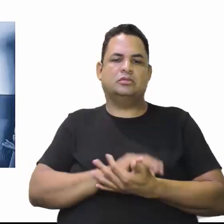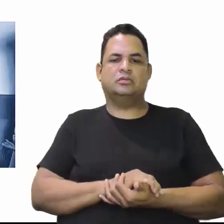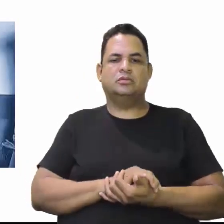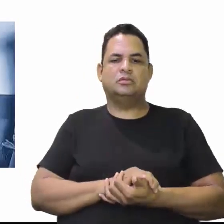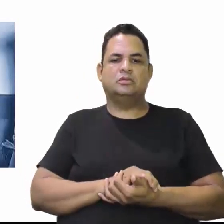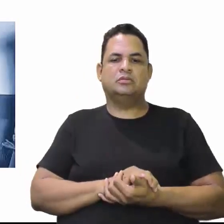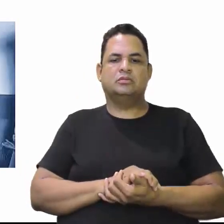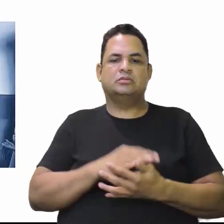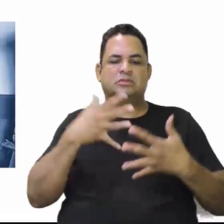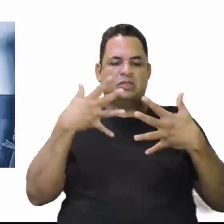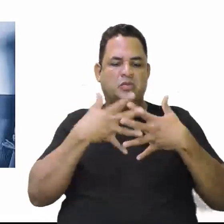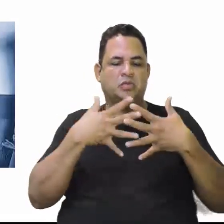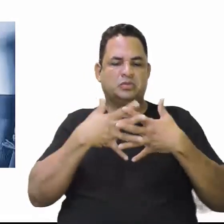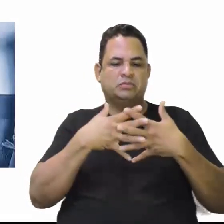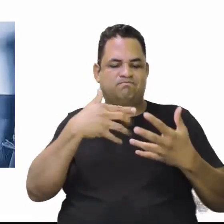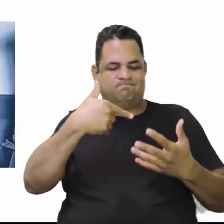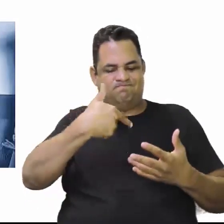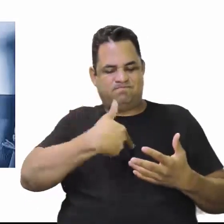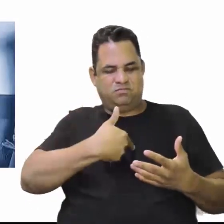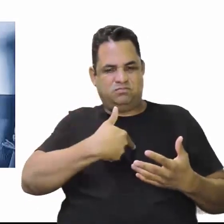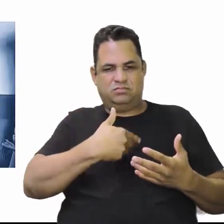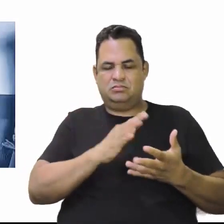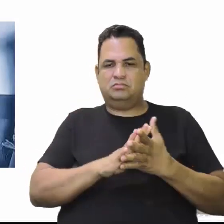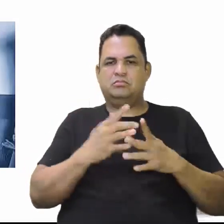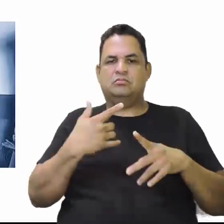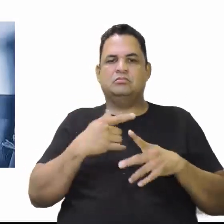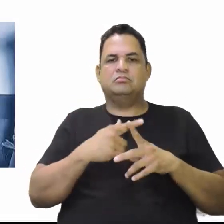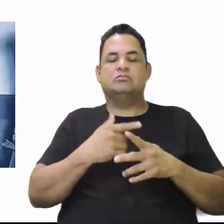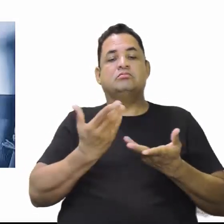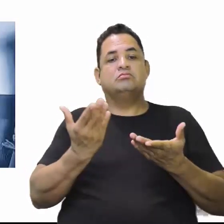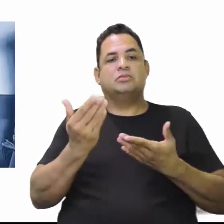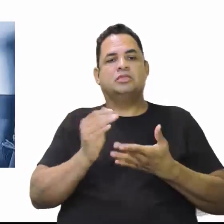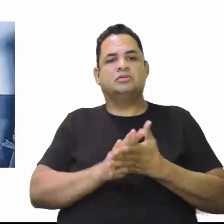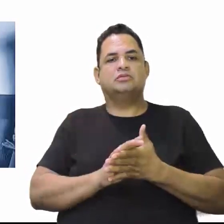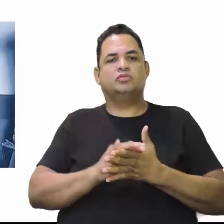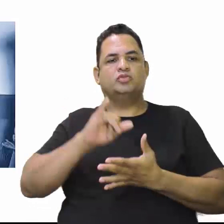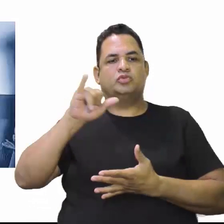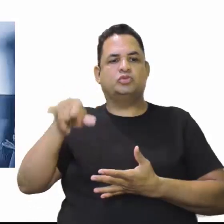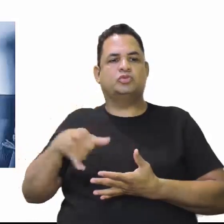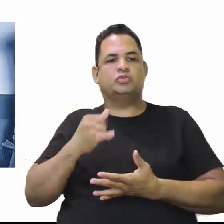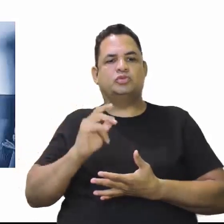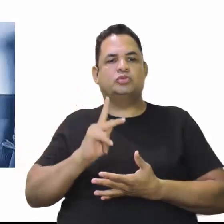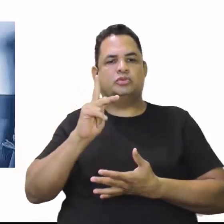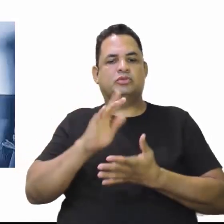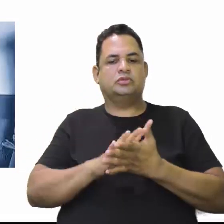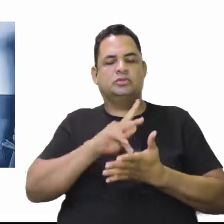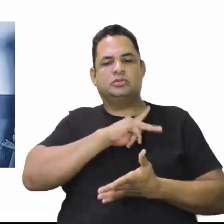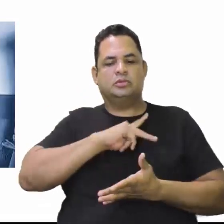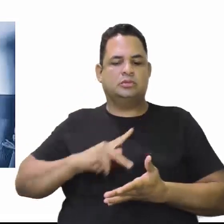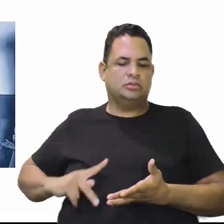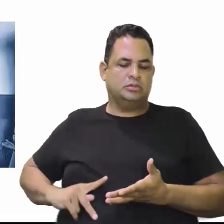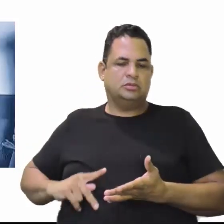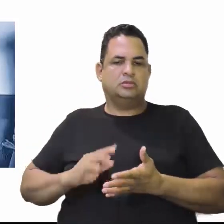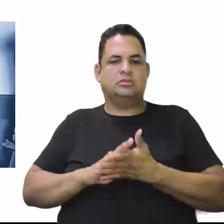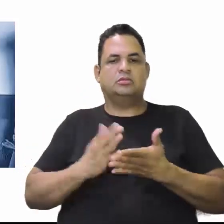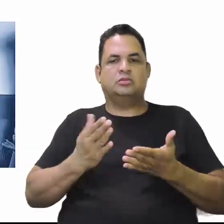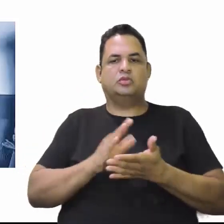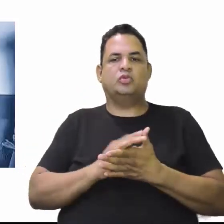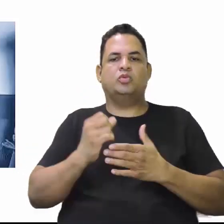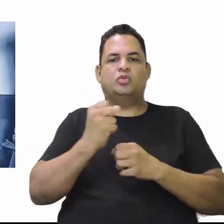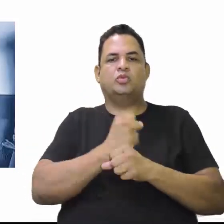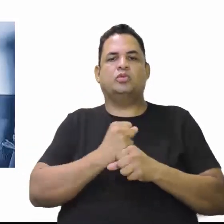Pela briga que ele tinha com o Getúlio Vargas. Então, o Juscelino Kubitschek, que já era o presidente da República em 1956,